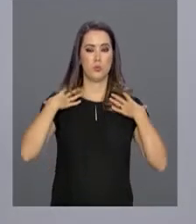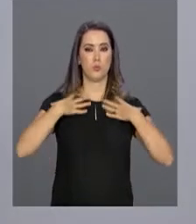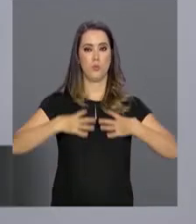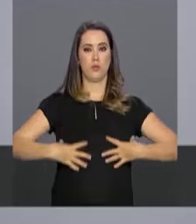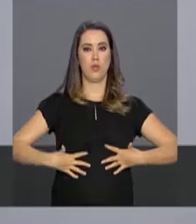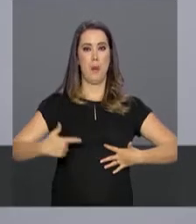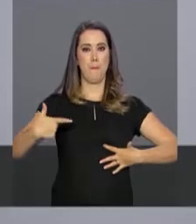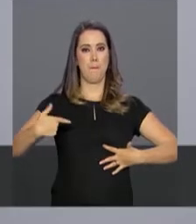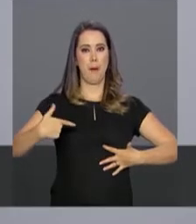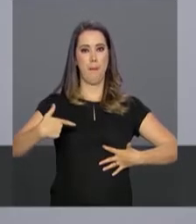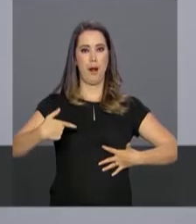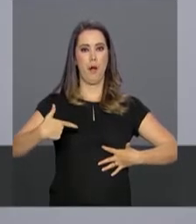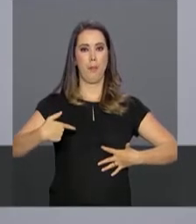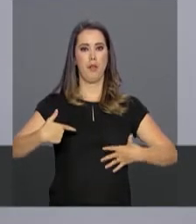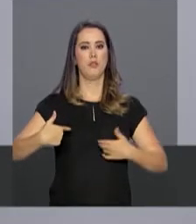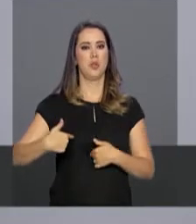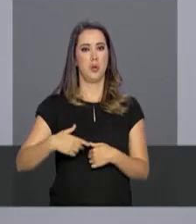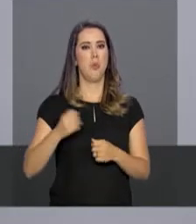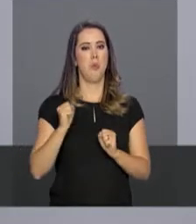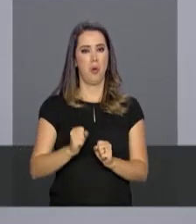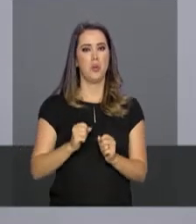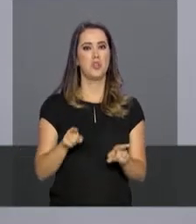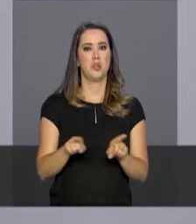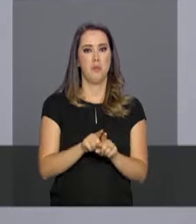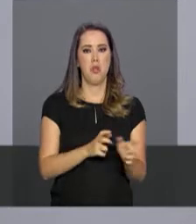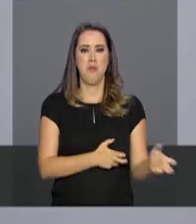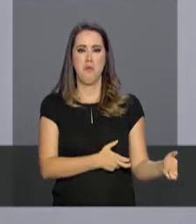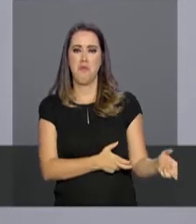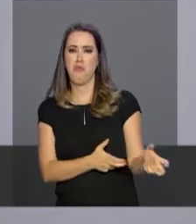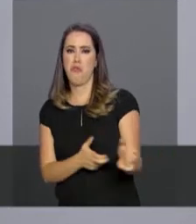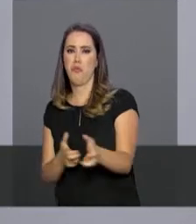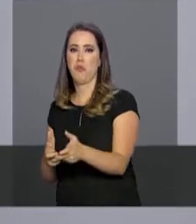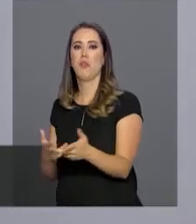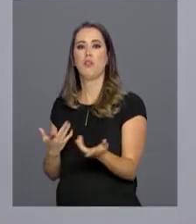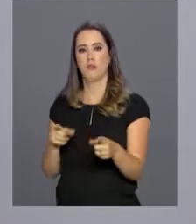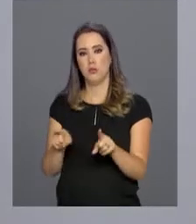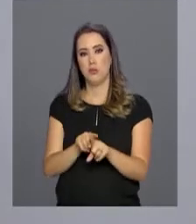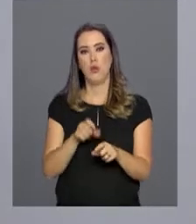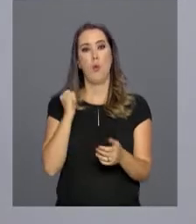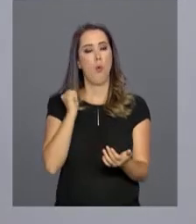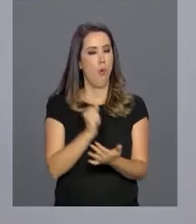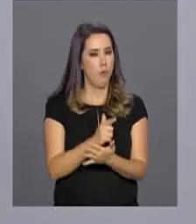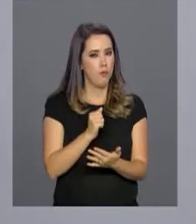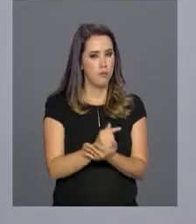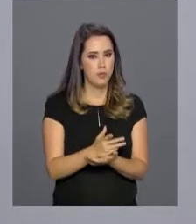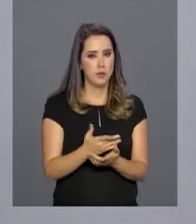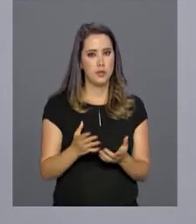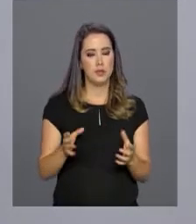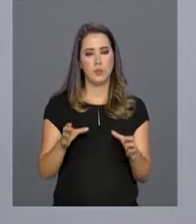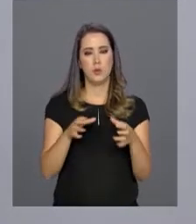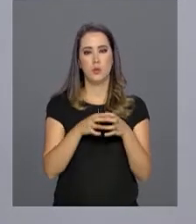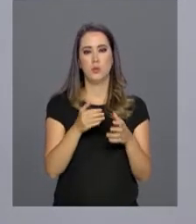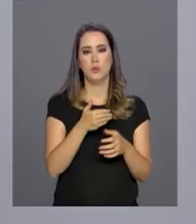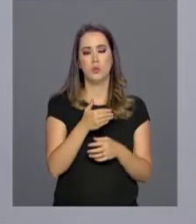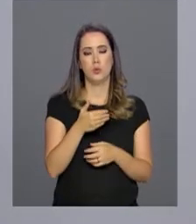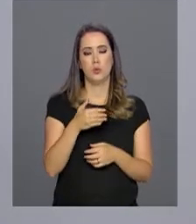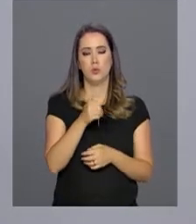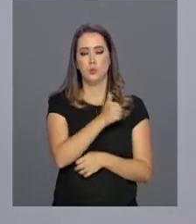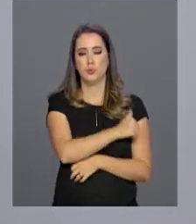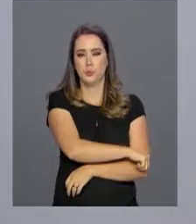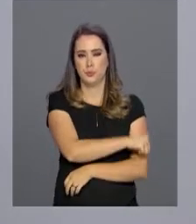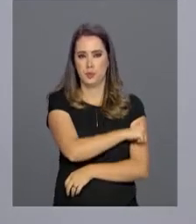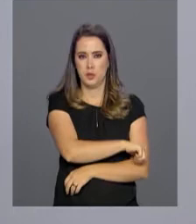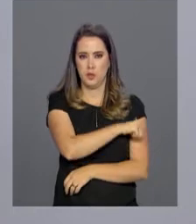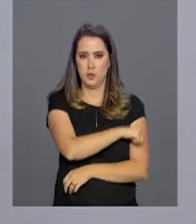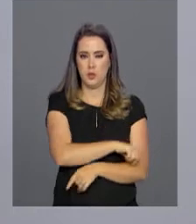balas resistentes até ao impacto de fuzis e capas sobressalentes serão comprados pelo Gabinete de Intervenção Federal do Rio de Janeiro.